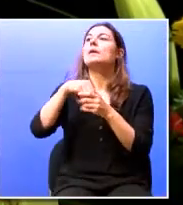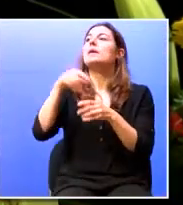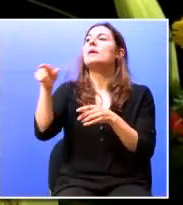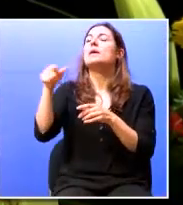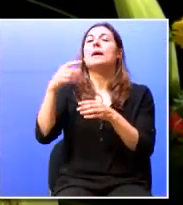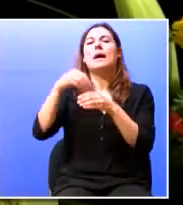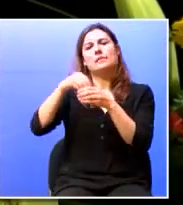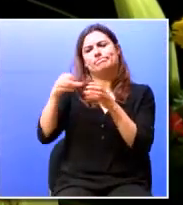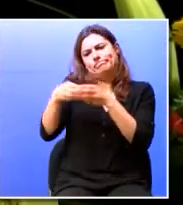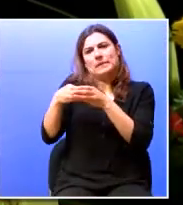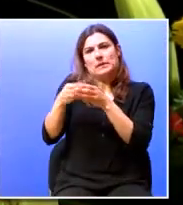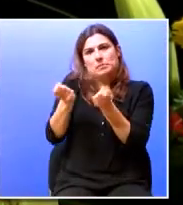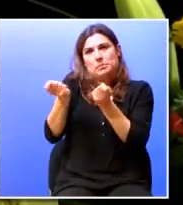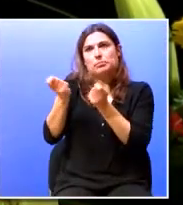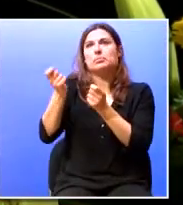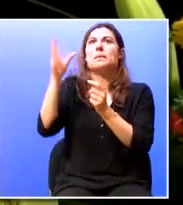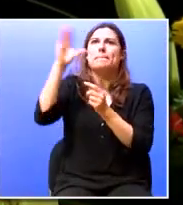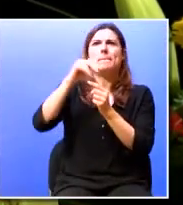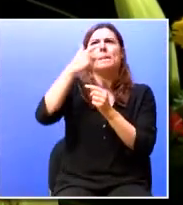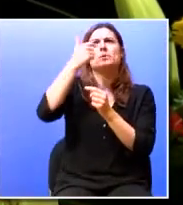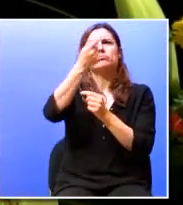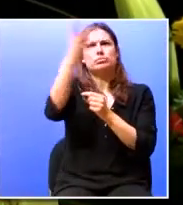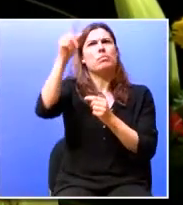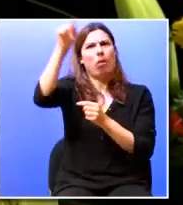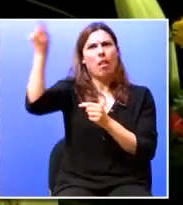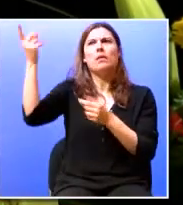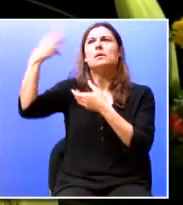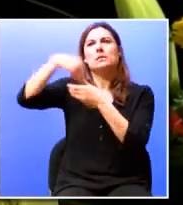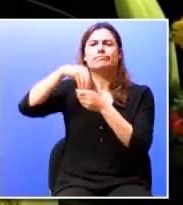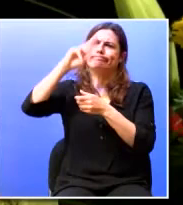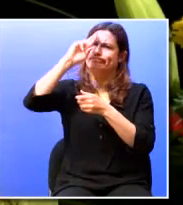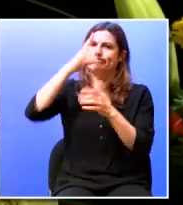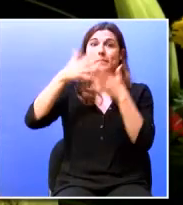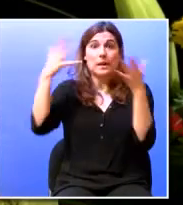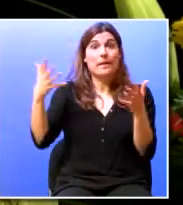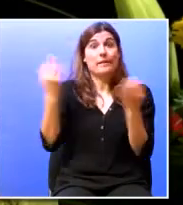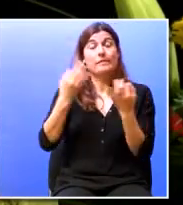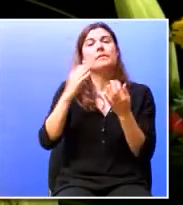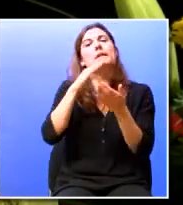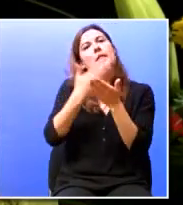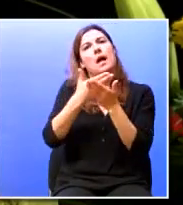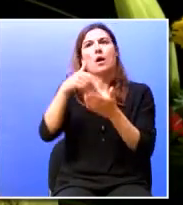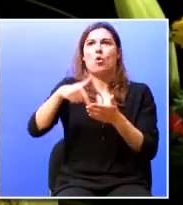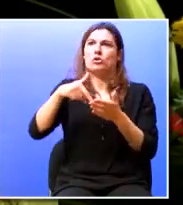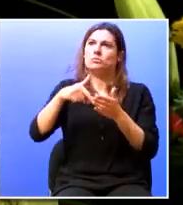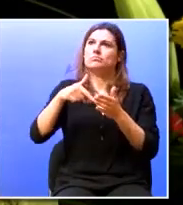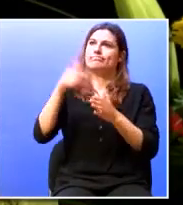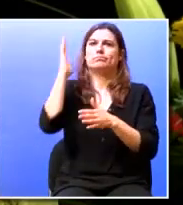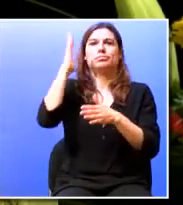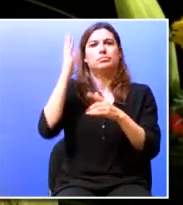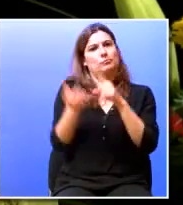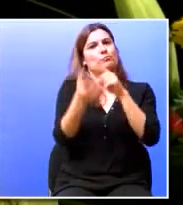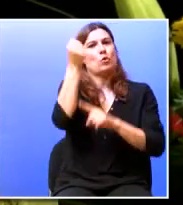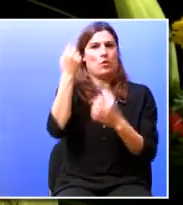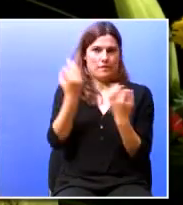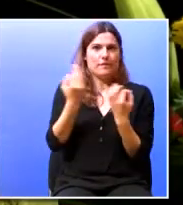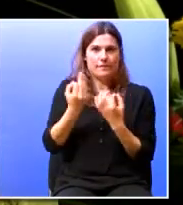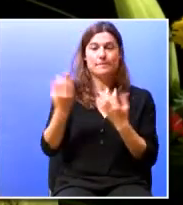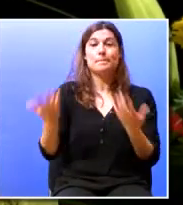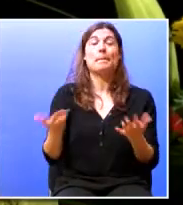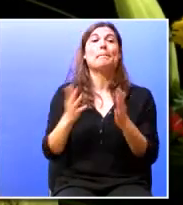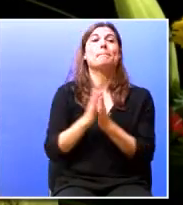deste núcleo duro, juntamente com os outros que, de facto, fizeram um esforço enorme para conseguir pôr de pé este Congresso, que